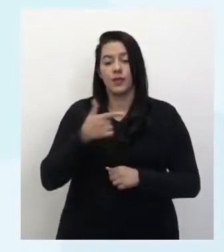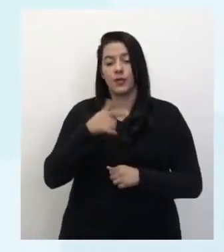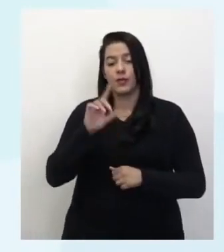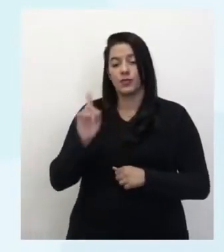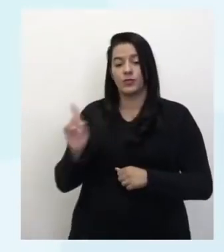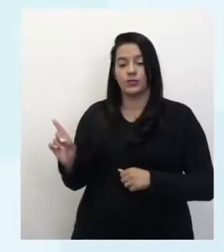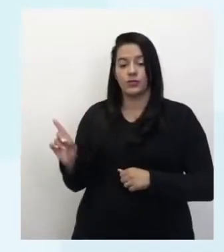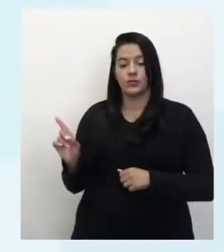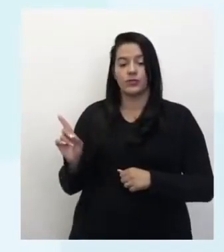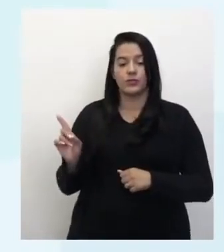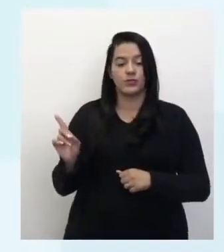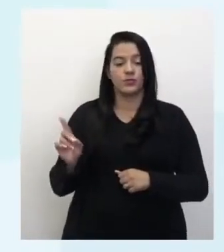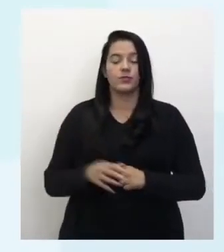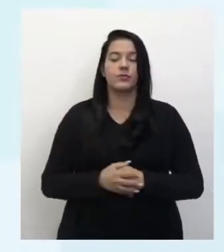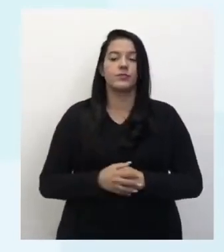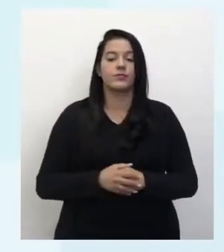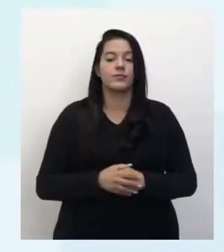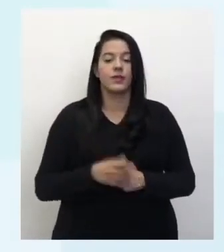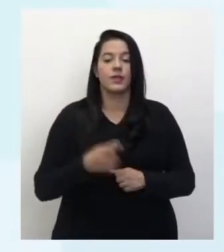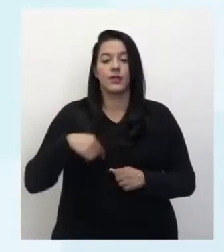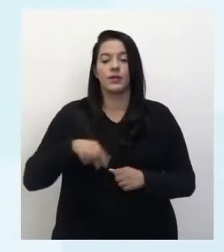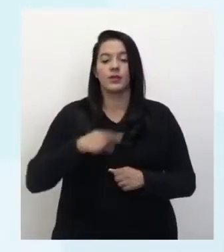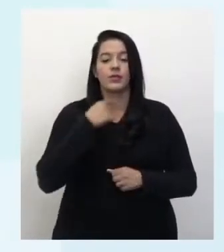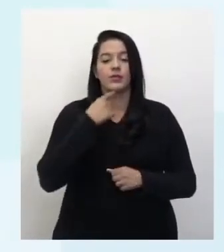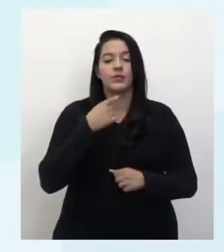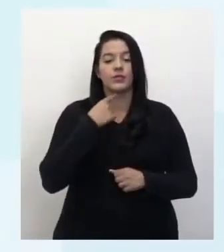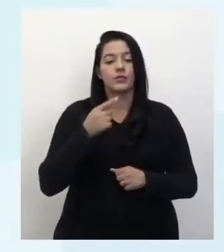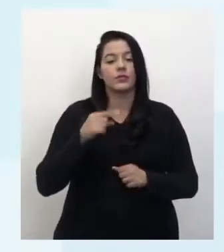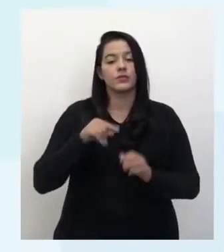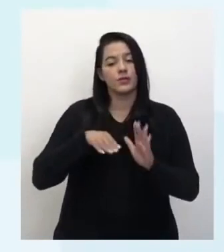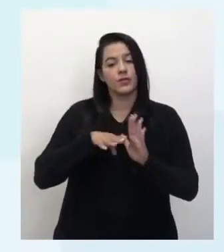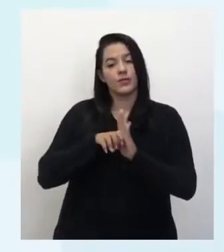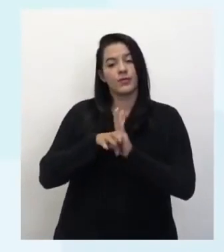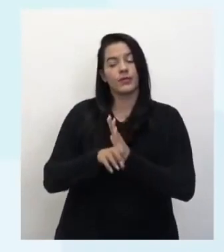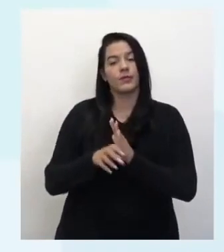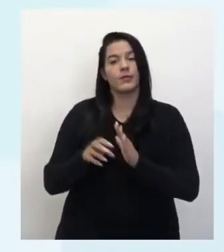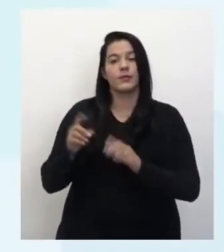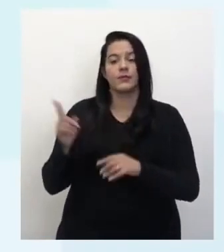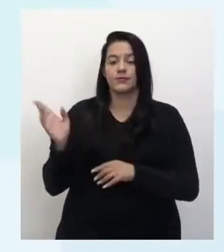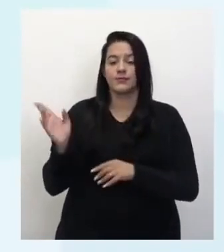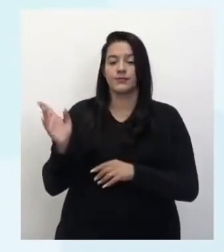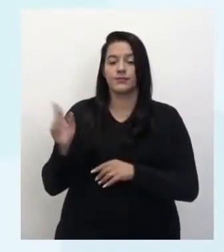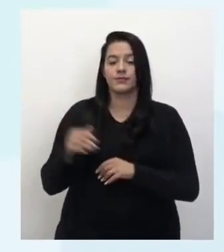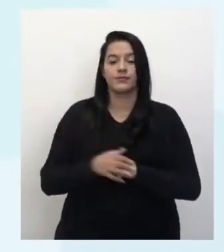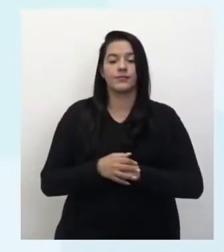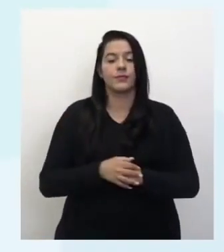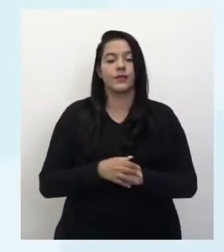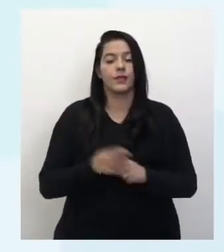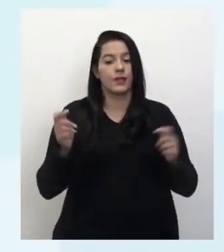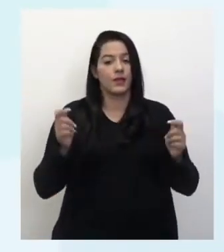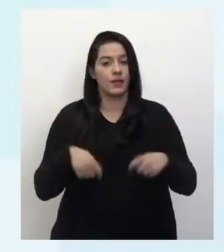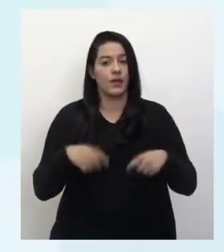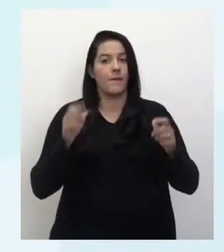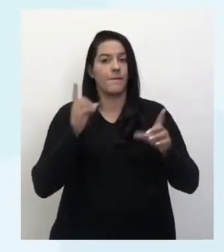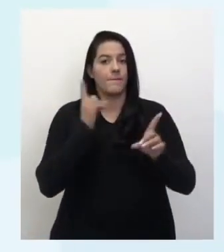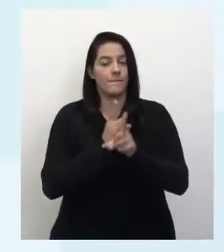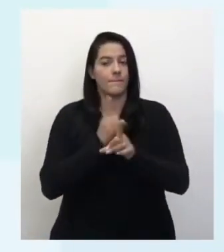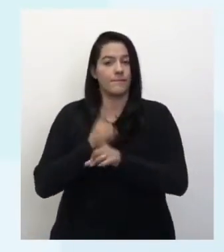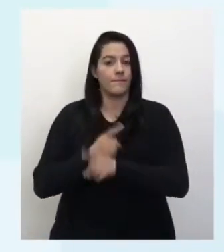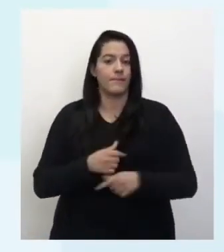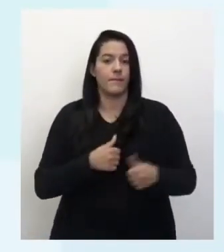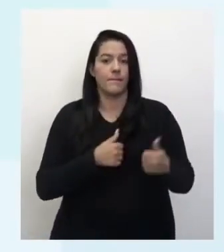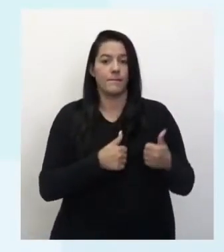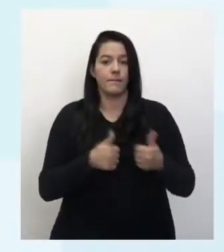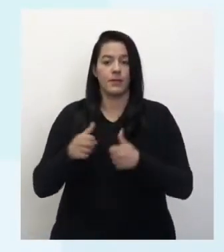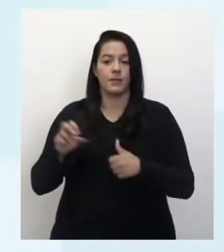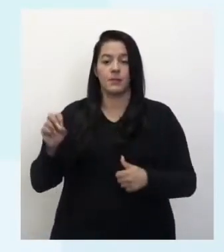microscópio eletrônico. Eu não consigo ver vírus e mal consigo ver bactéria no microscópio ótico. Nesse aí eu já consigo ver bem, porque ele aumenta